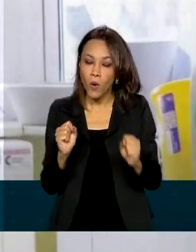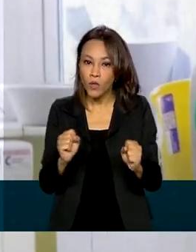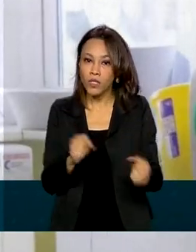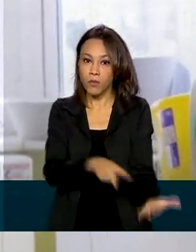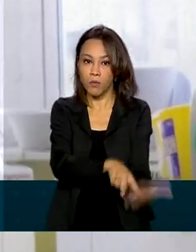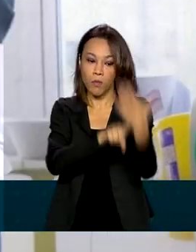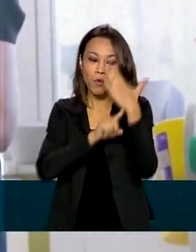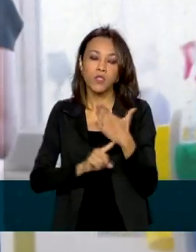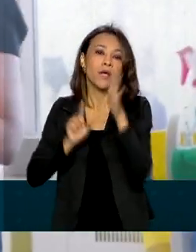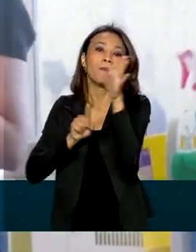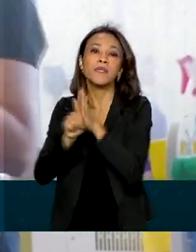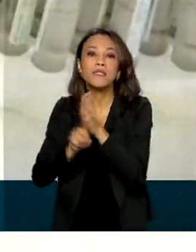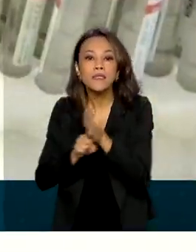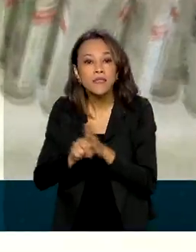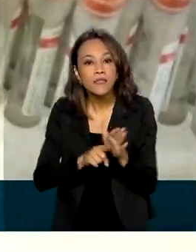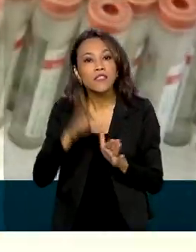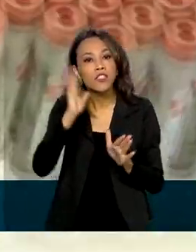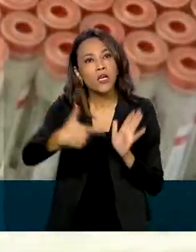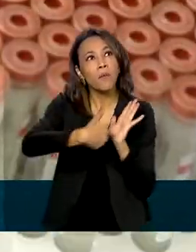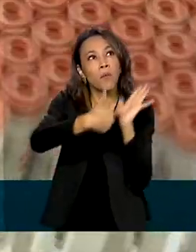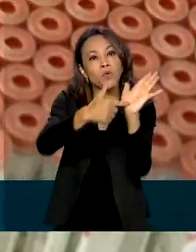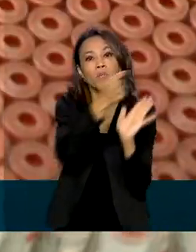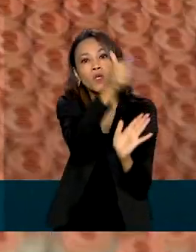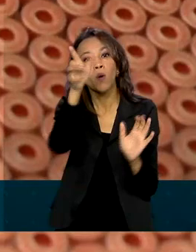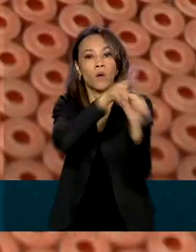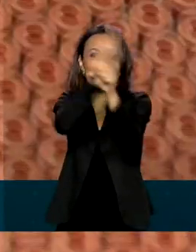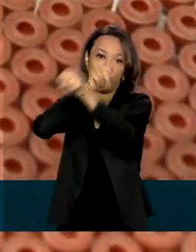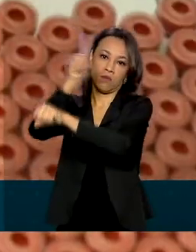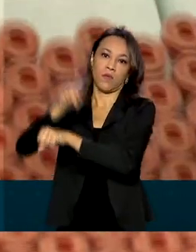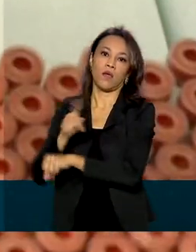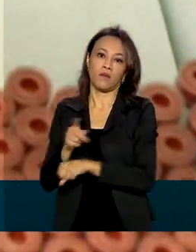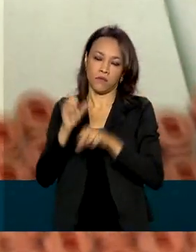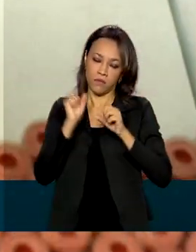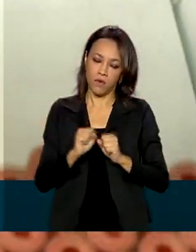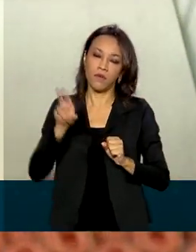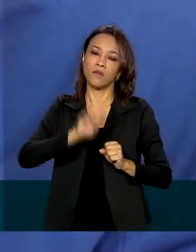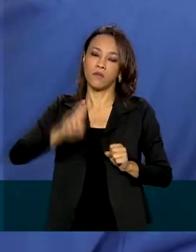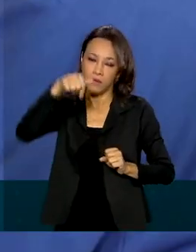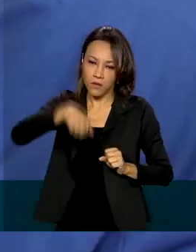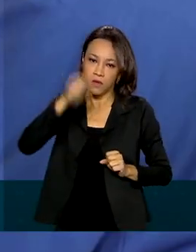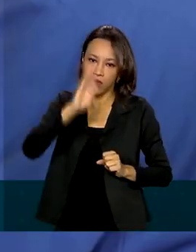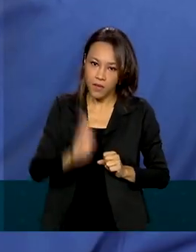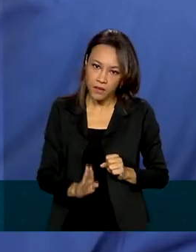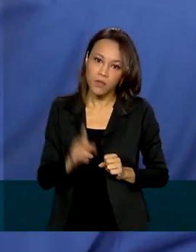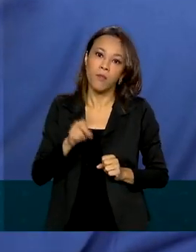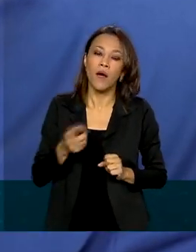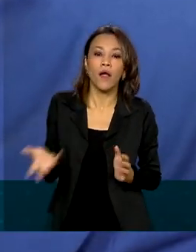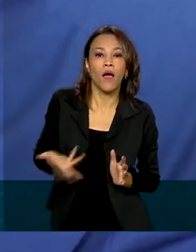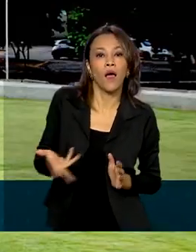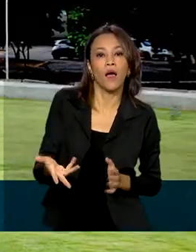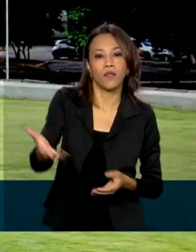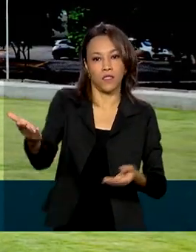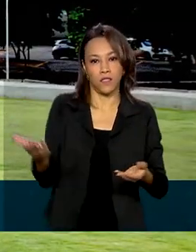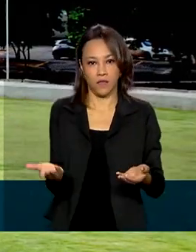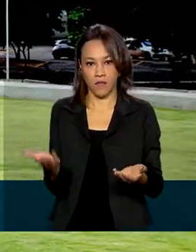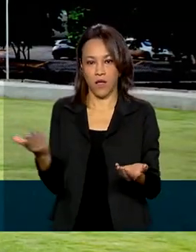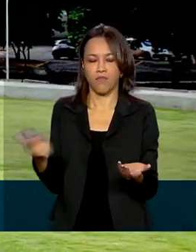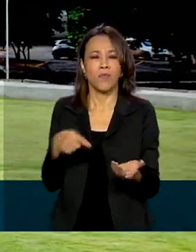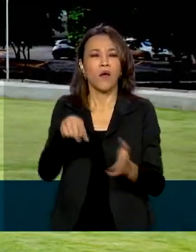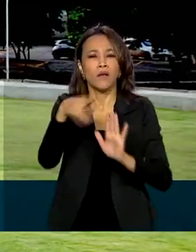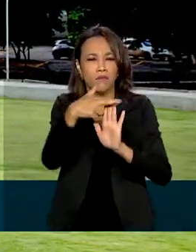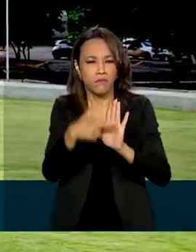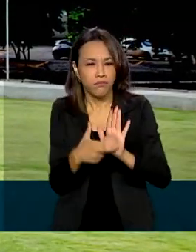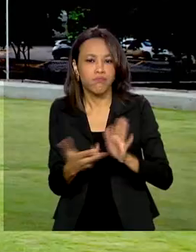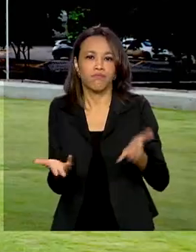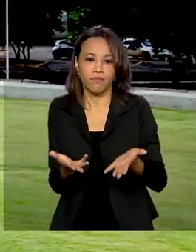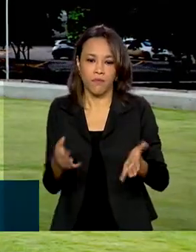apresentados a outros países, inclusive aqueles já submetidos à agência, para agilizar os processos. Já na reunião